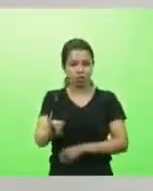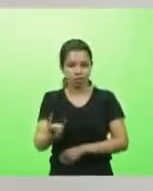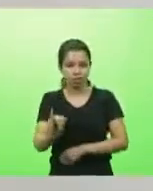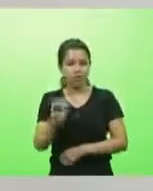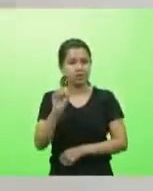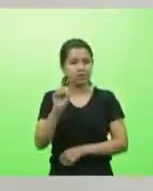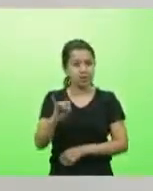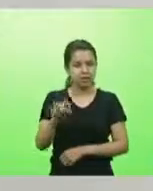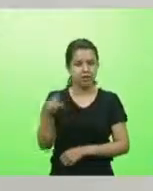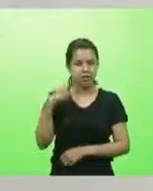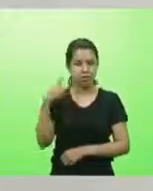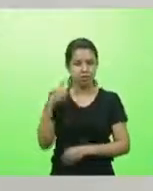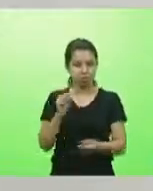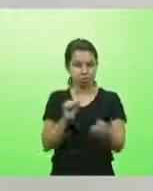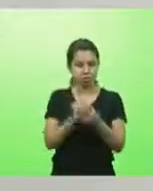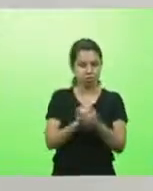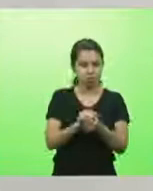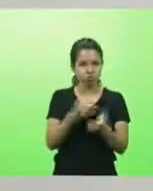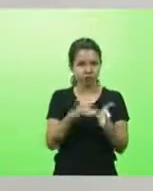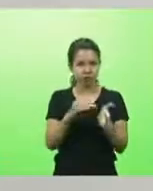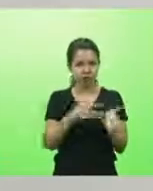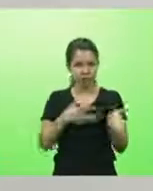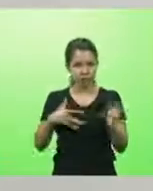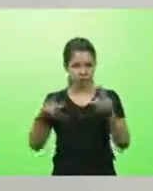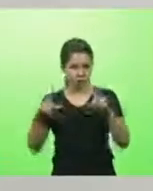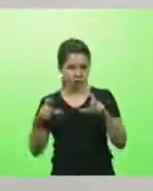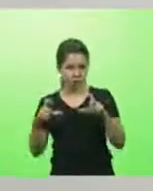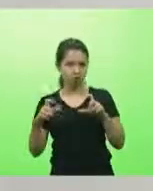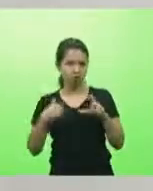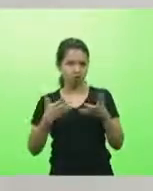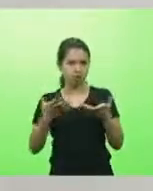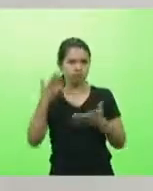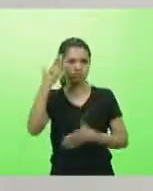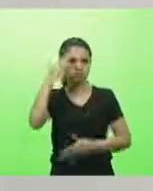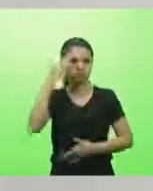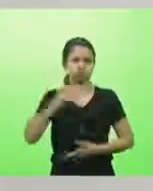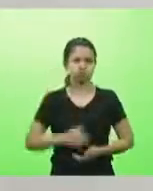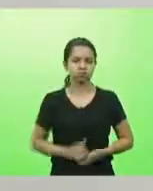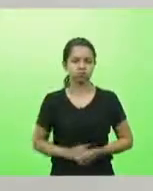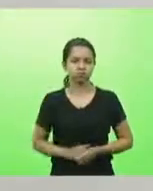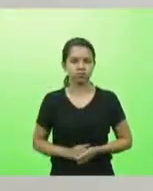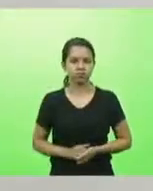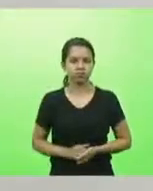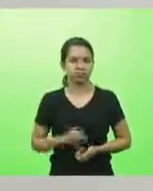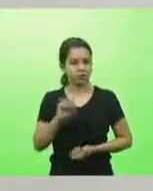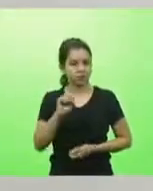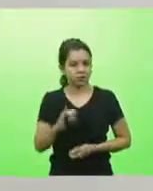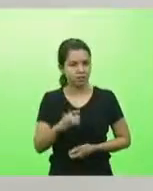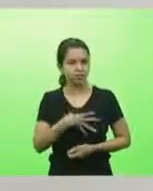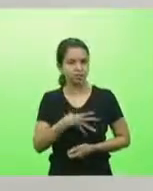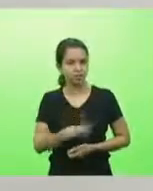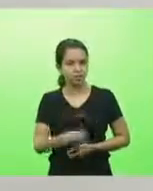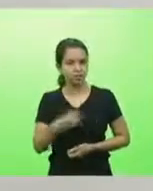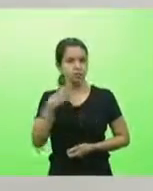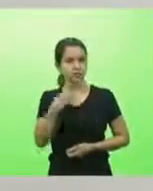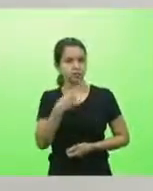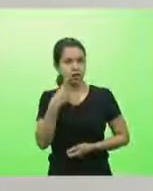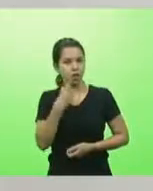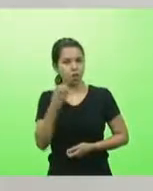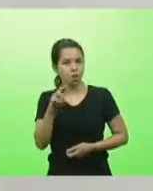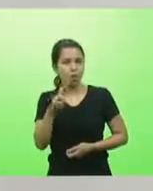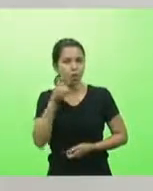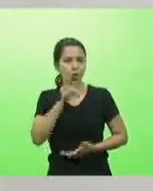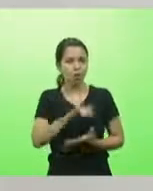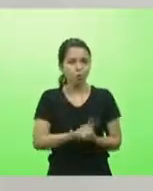foto com o secretário da saúde. É isso que eu queria saber. se fosse um filho de um deputado, se fosse uma mulher de um